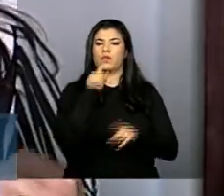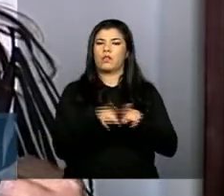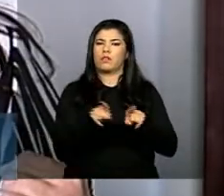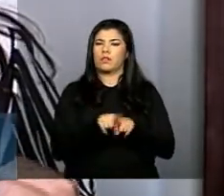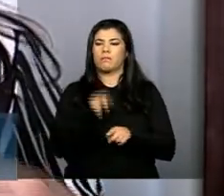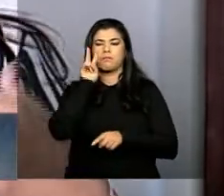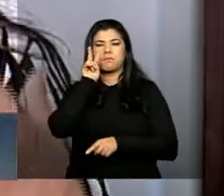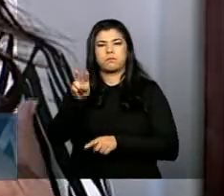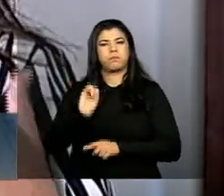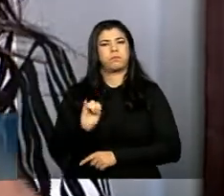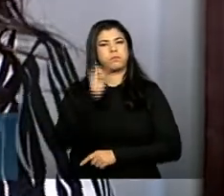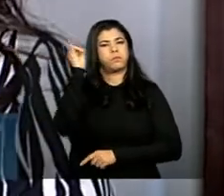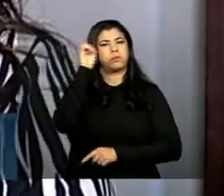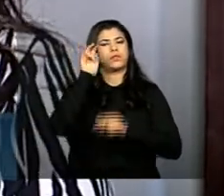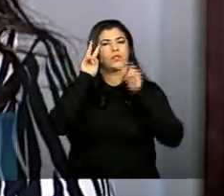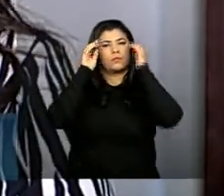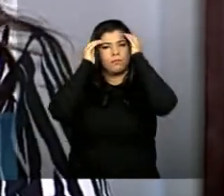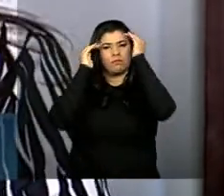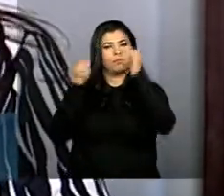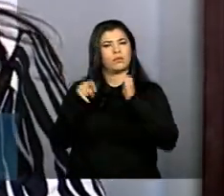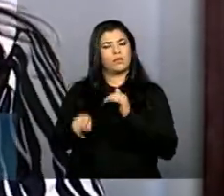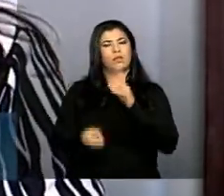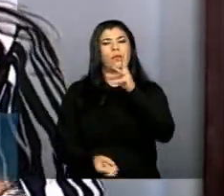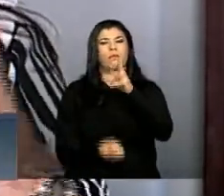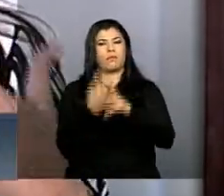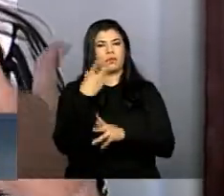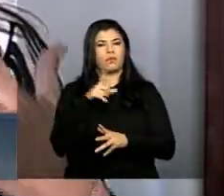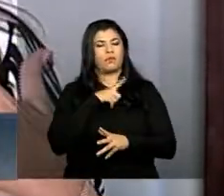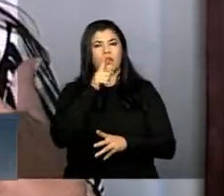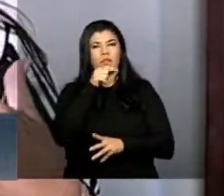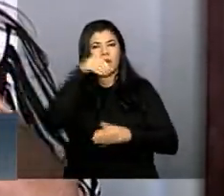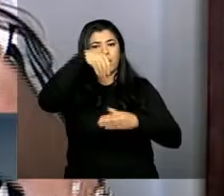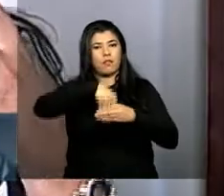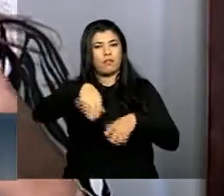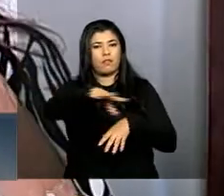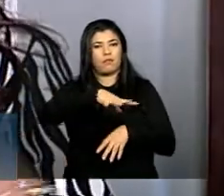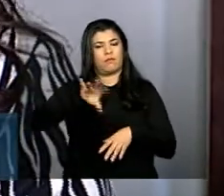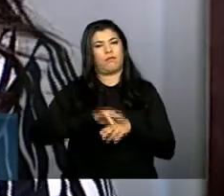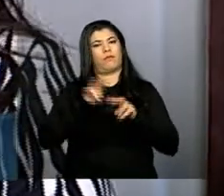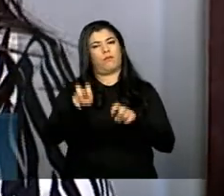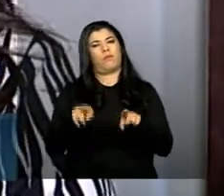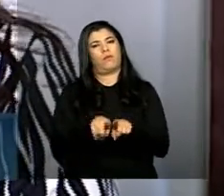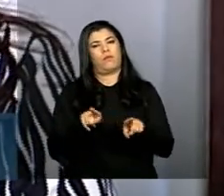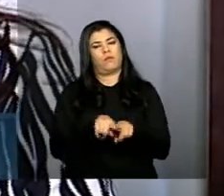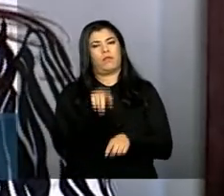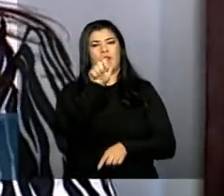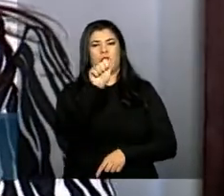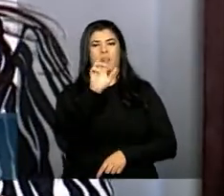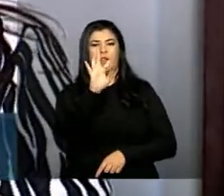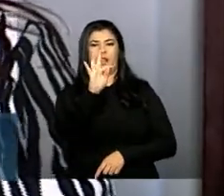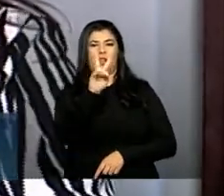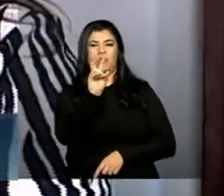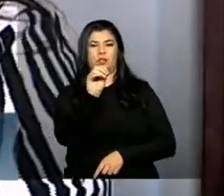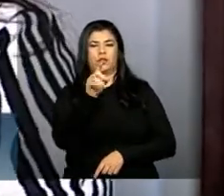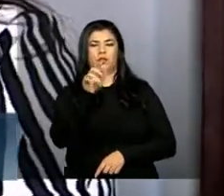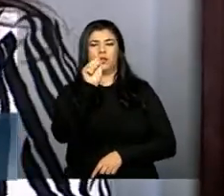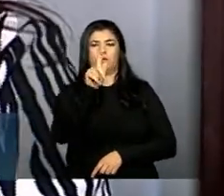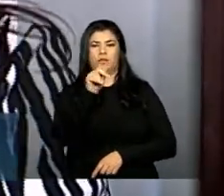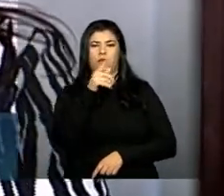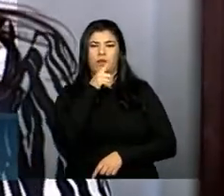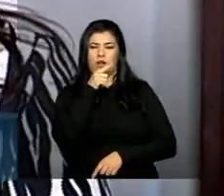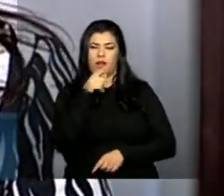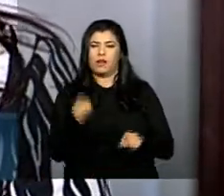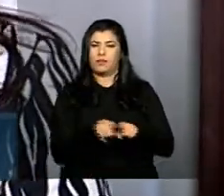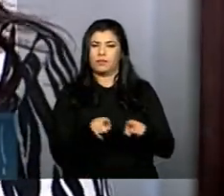ser reconhecido como este grande produtor especializado neste ativo água então em